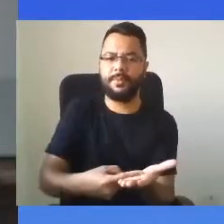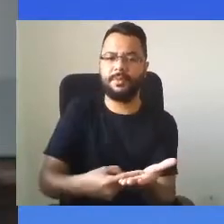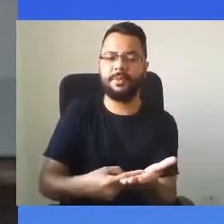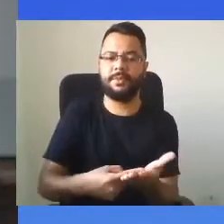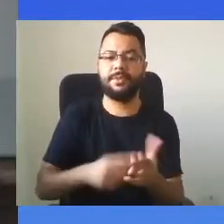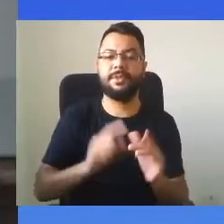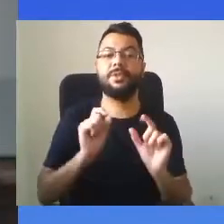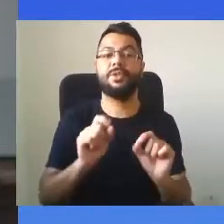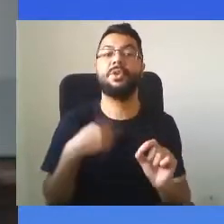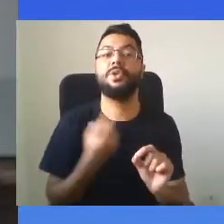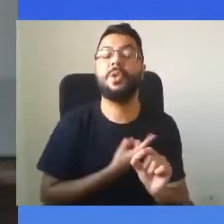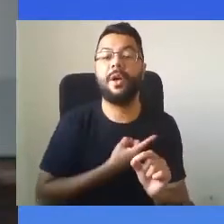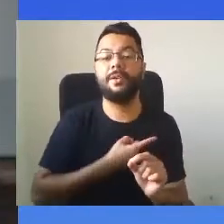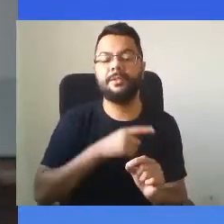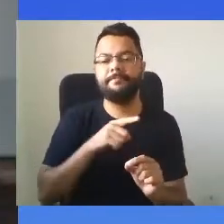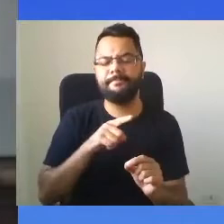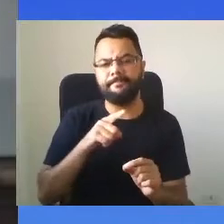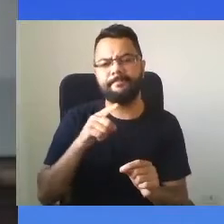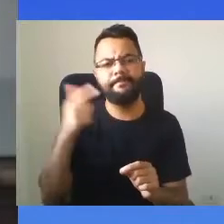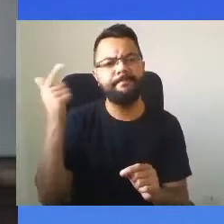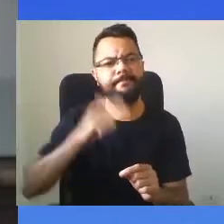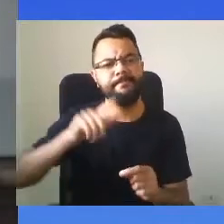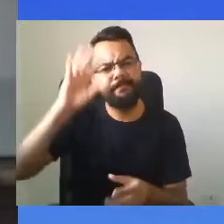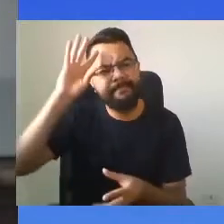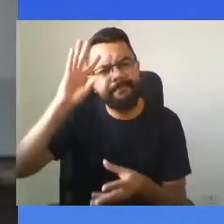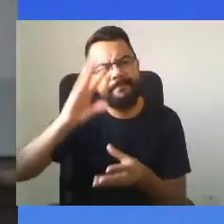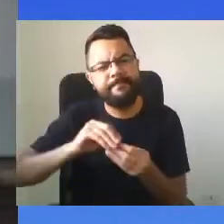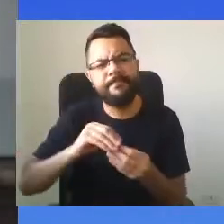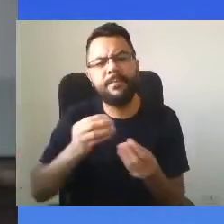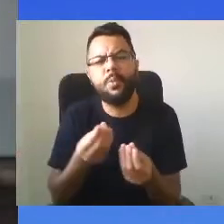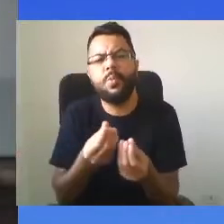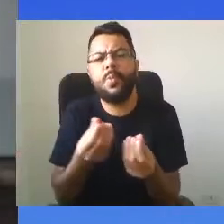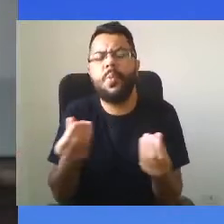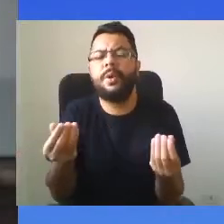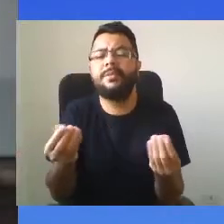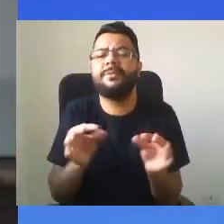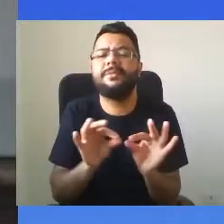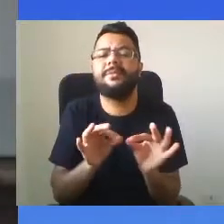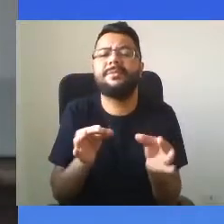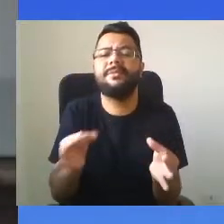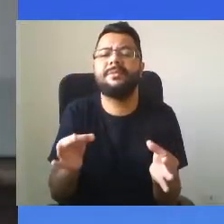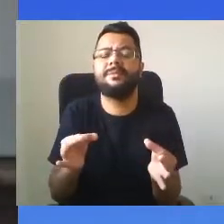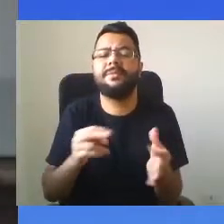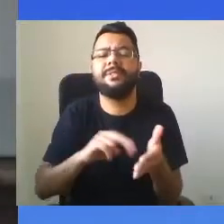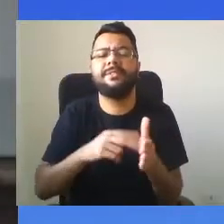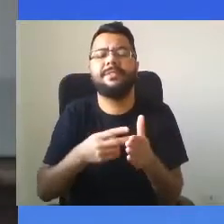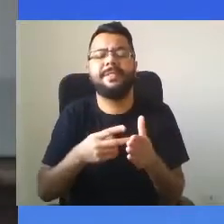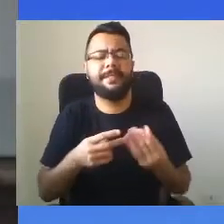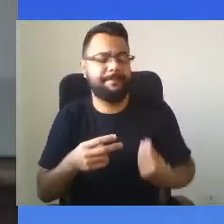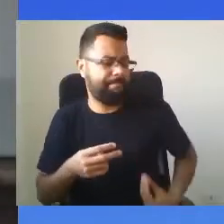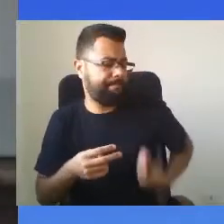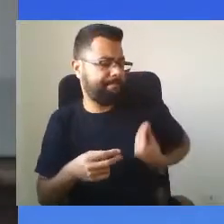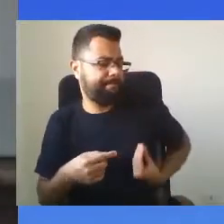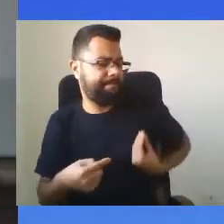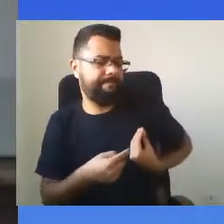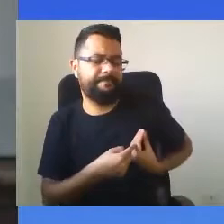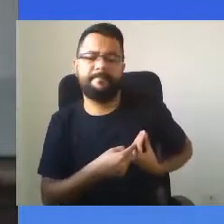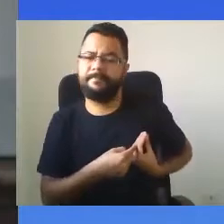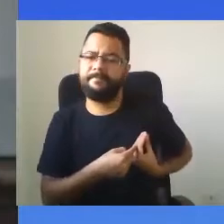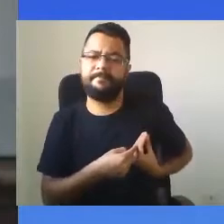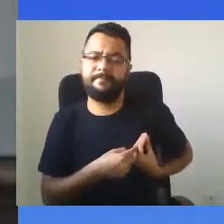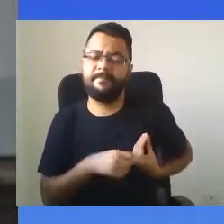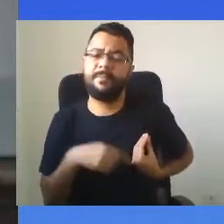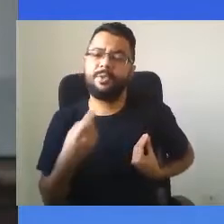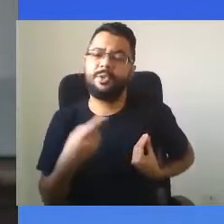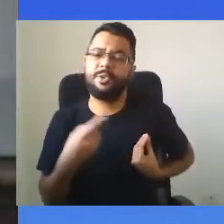entender o quão frágil o que significa estar vivo. Sentiremos empatia